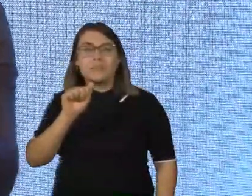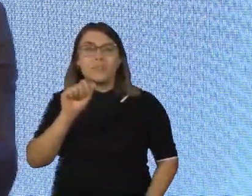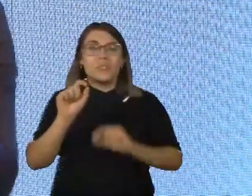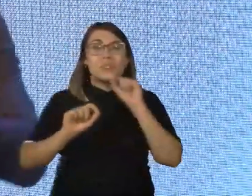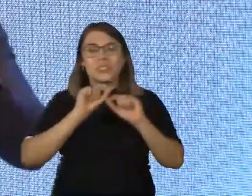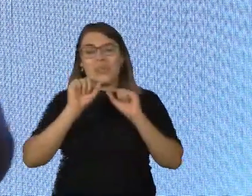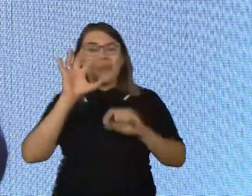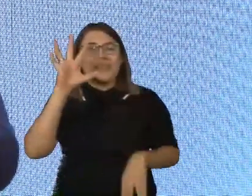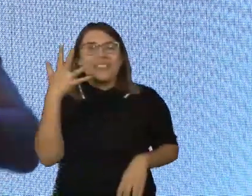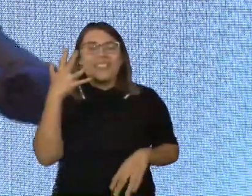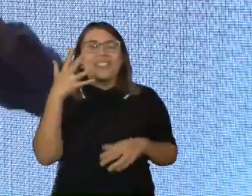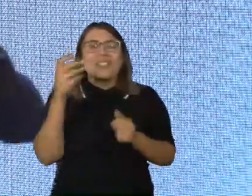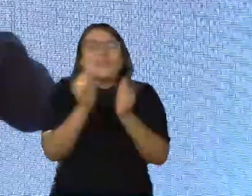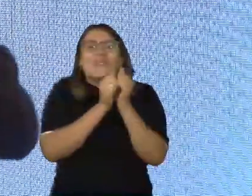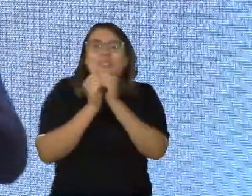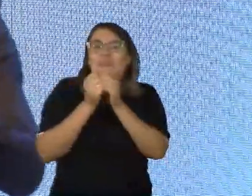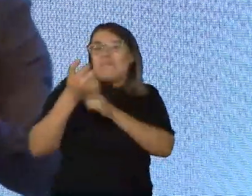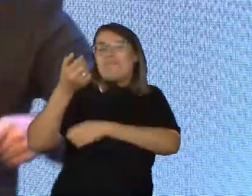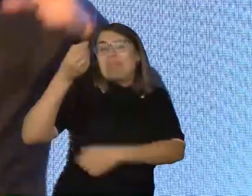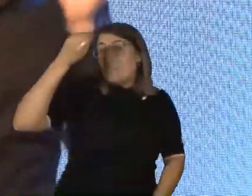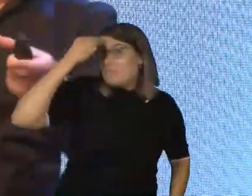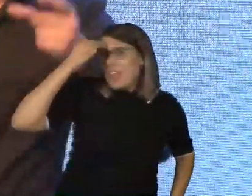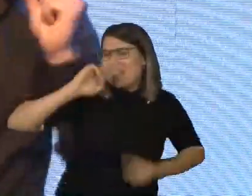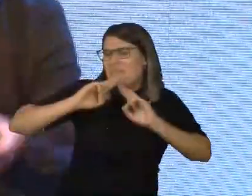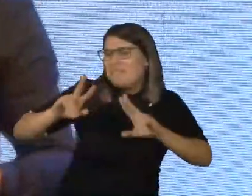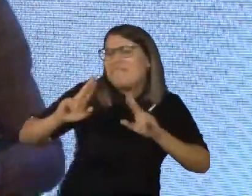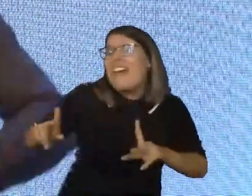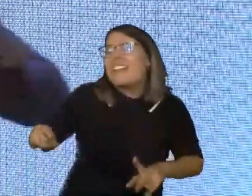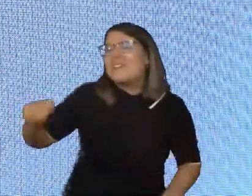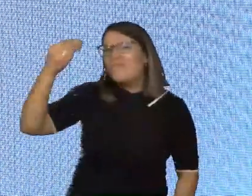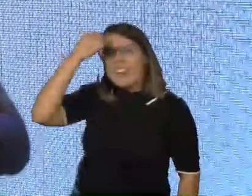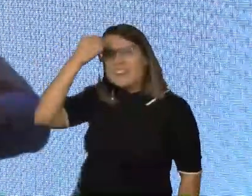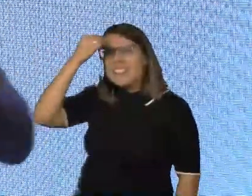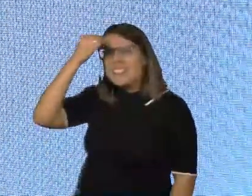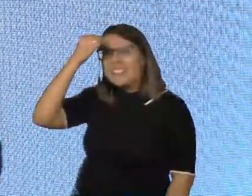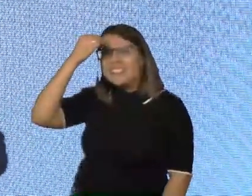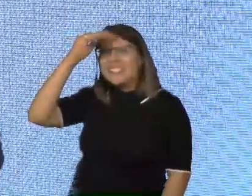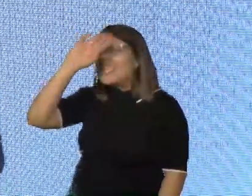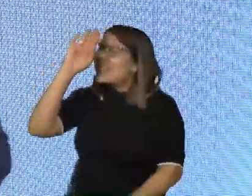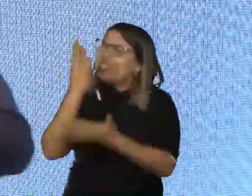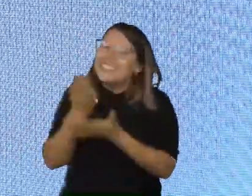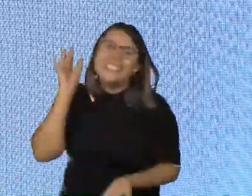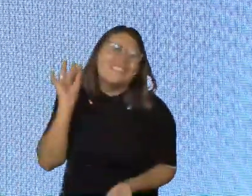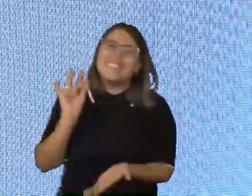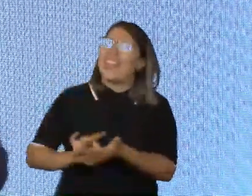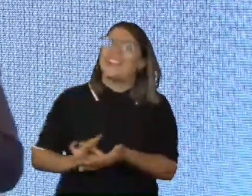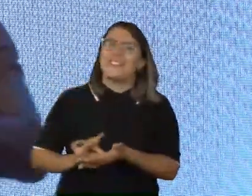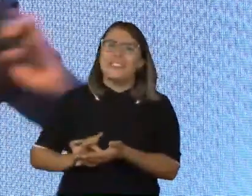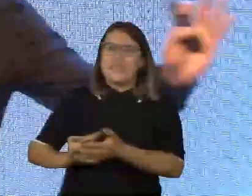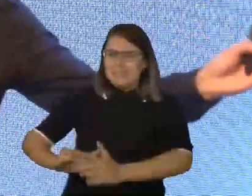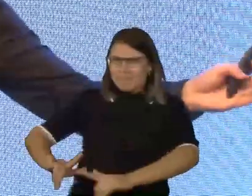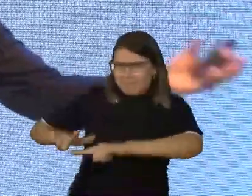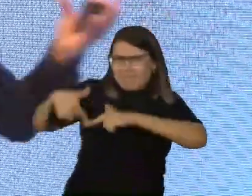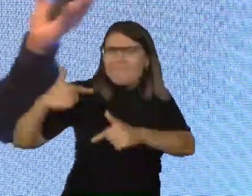aliado de alguém que tem mente diversa, um pai e uma mãe que acreditam que é possível, que não desistem, que